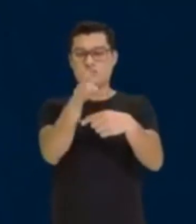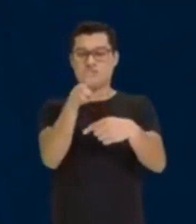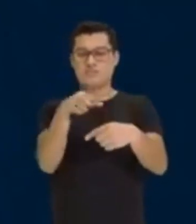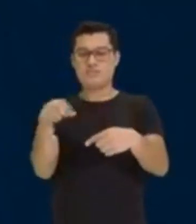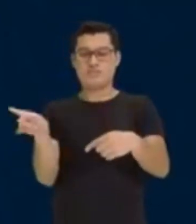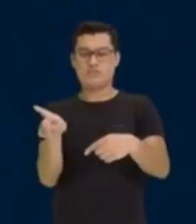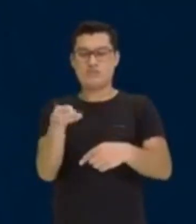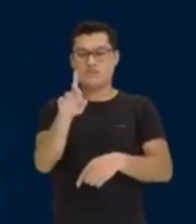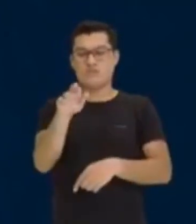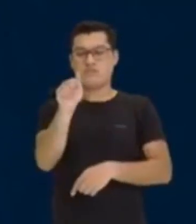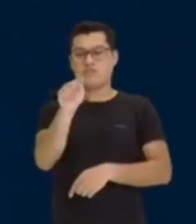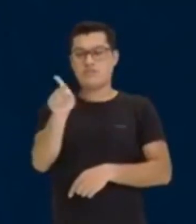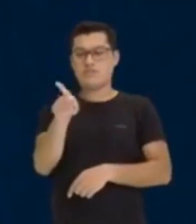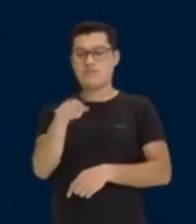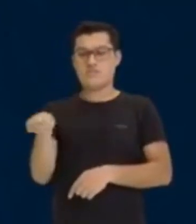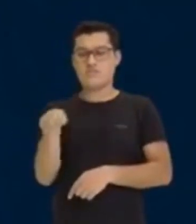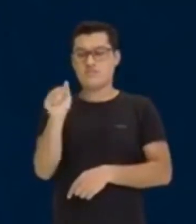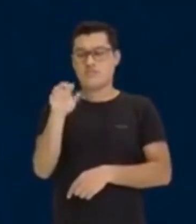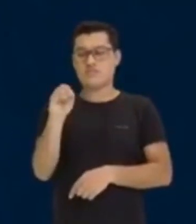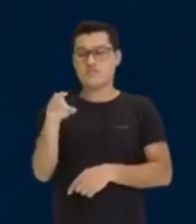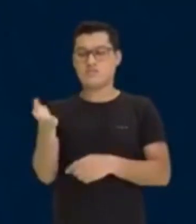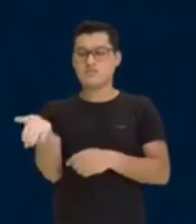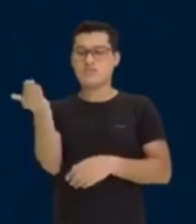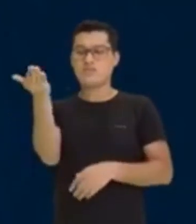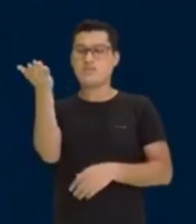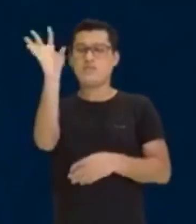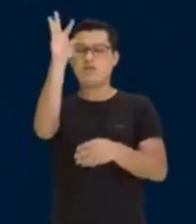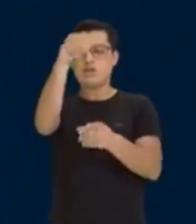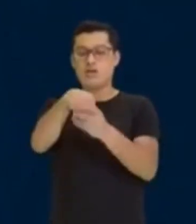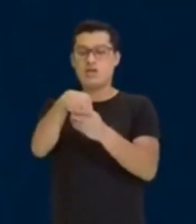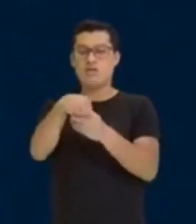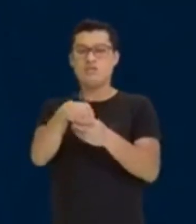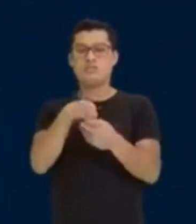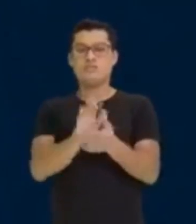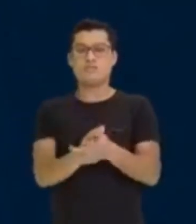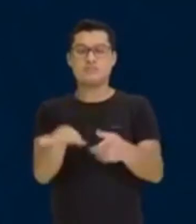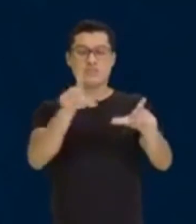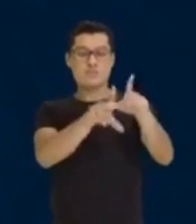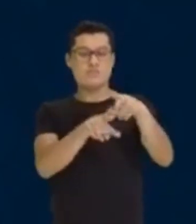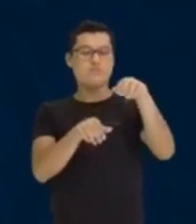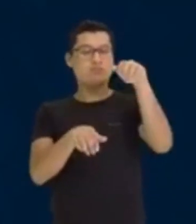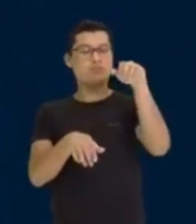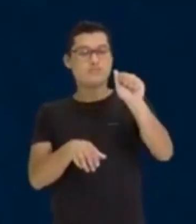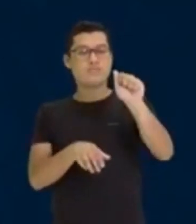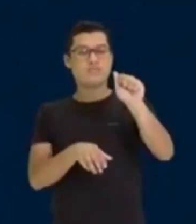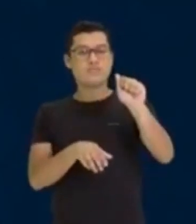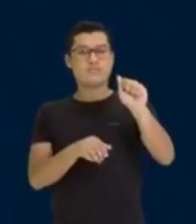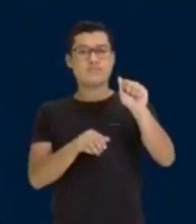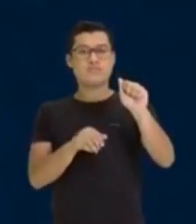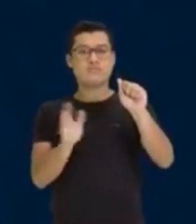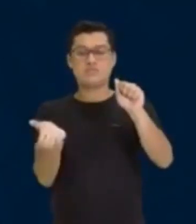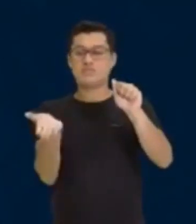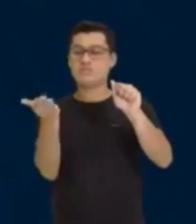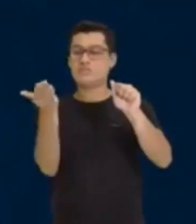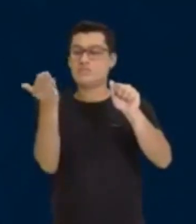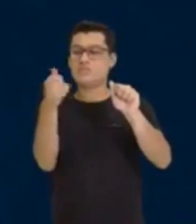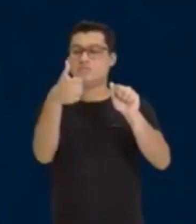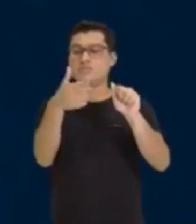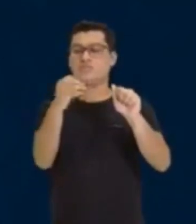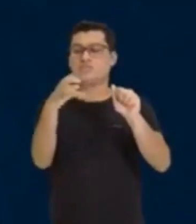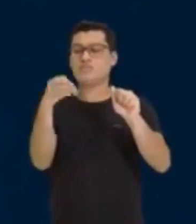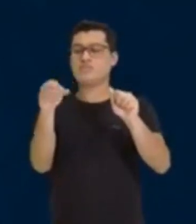Se você quiser aumentar, eu vou colocar aqui o azinho. Posso escrever aí, aumentar esses 100 reais.